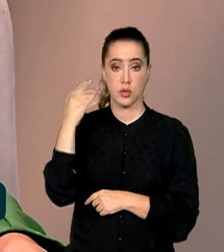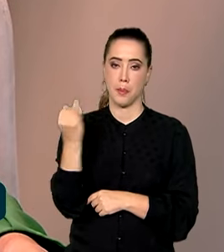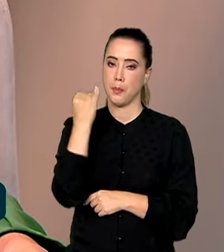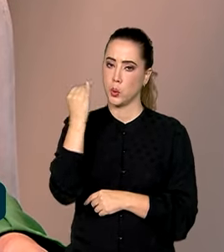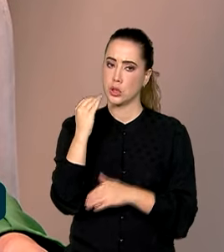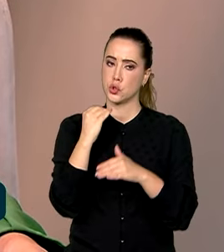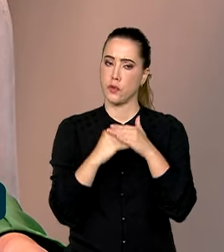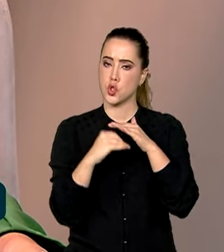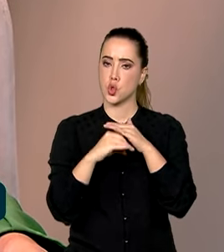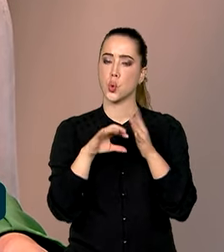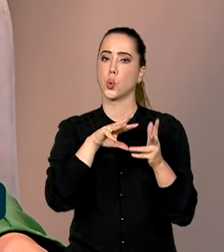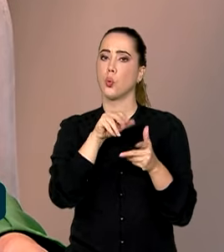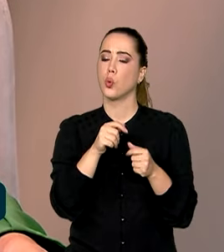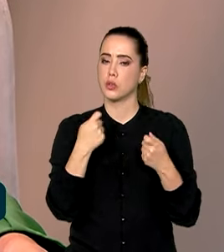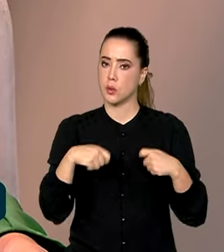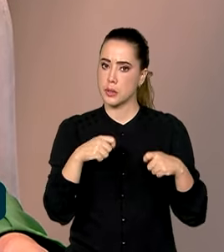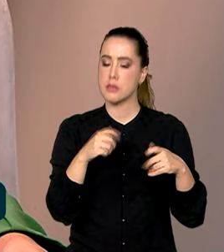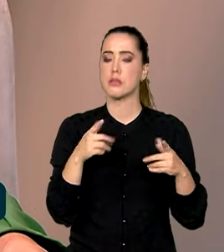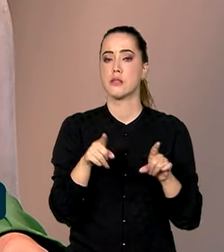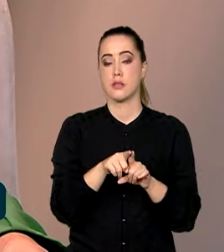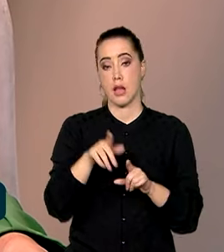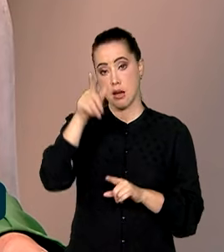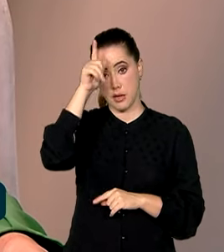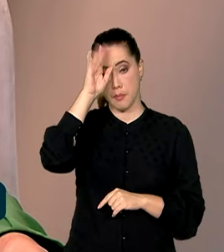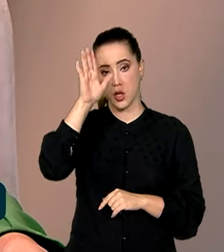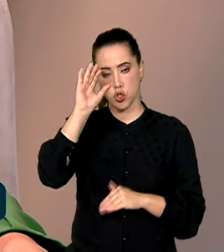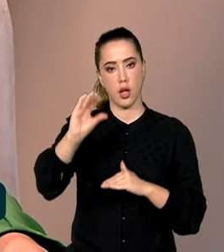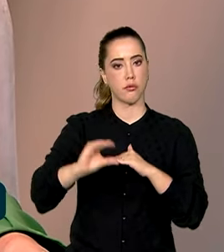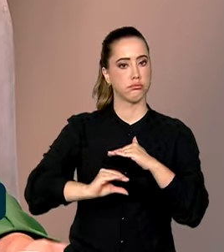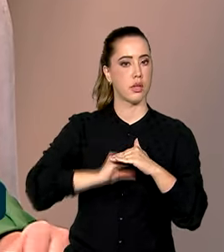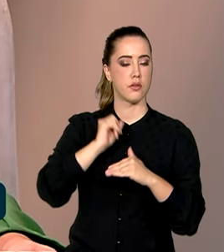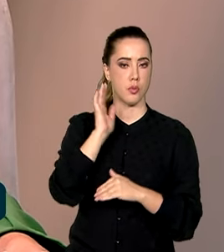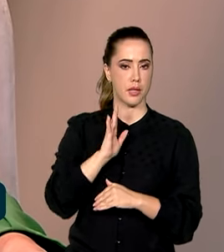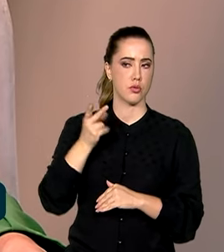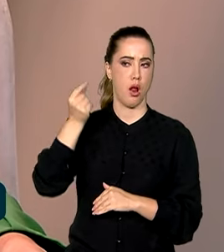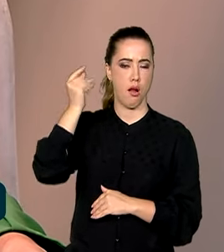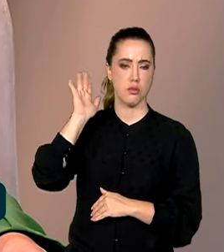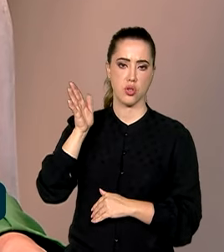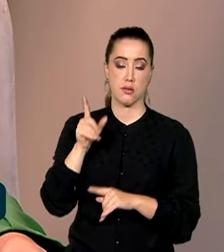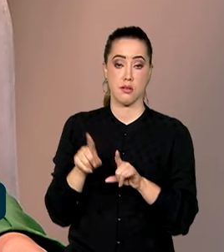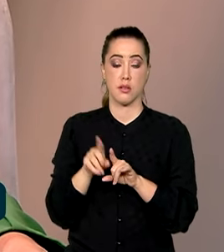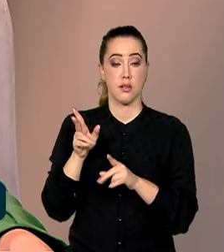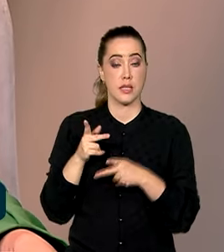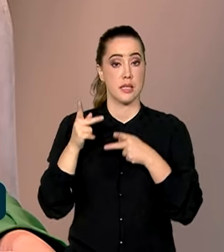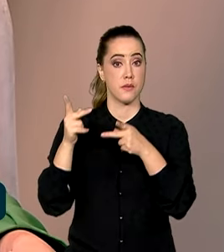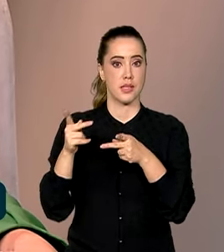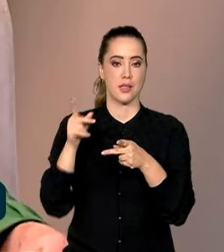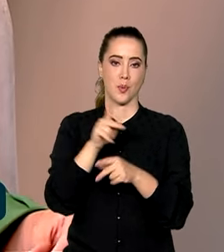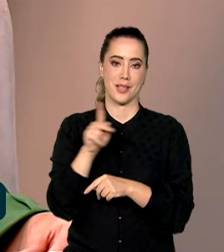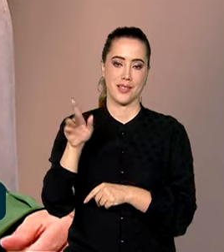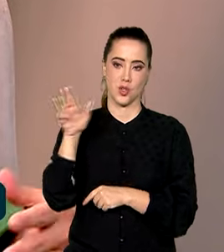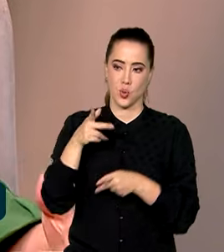no mundo, a Alemanha já é um grande investidor no Brasil, é, há muitas décadas. E essas visitas criam oportunidades para